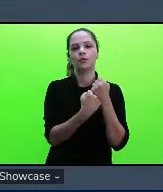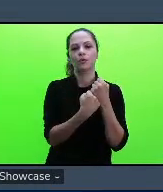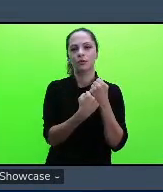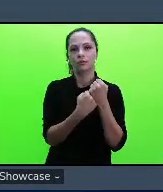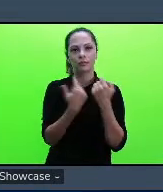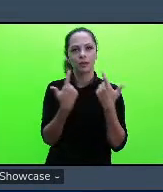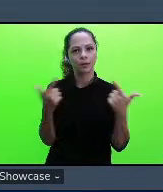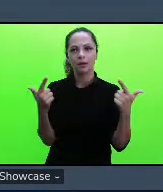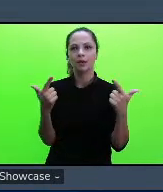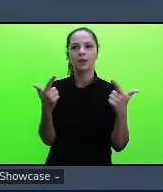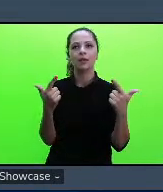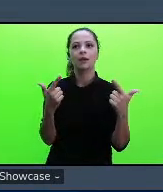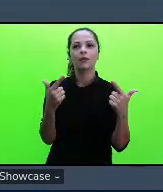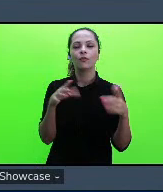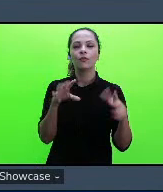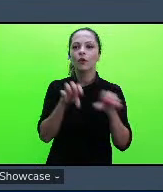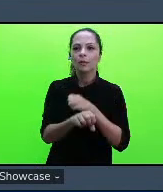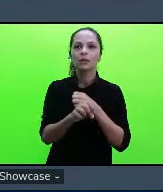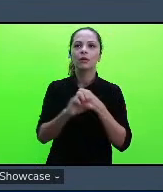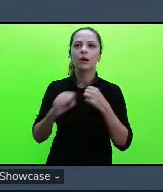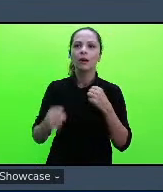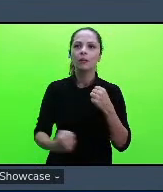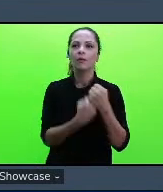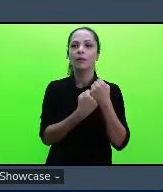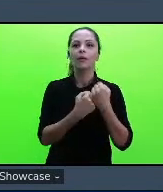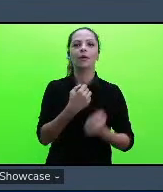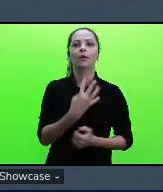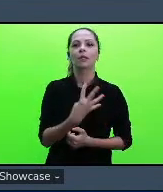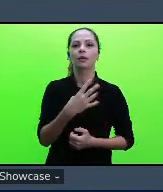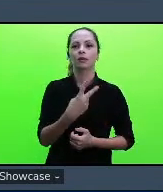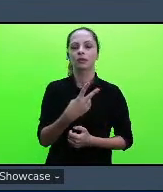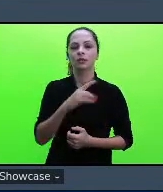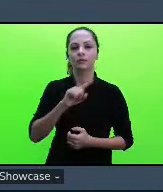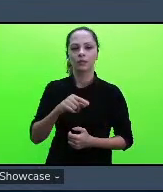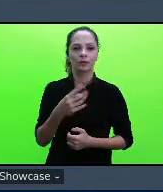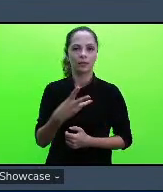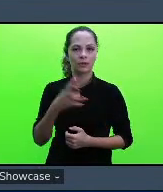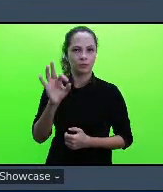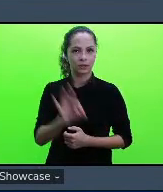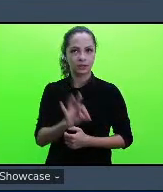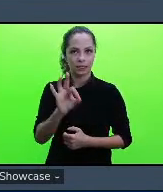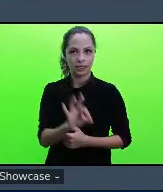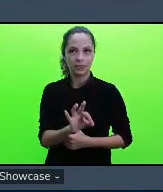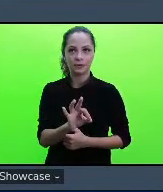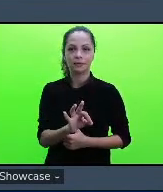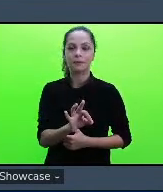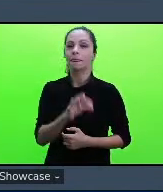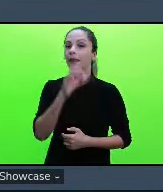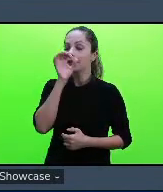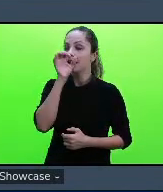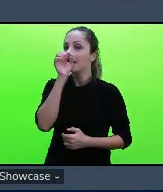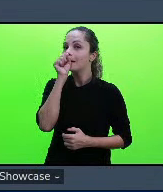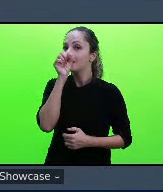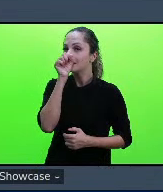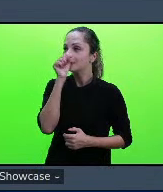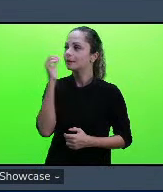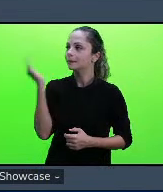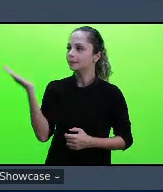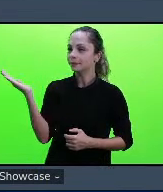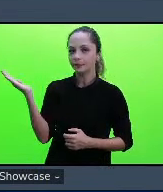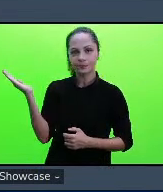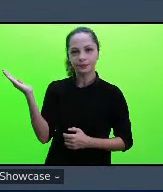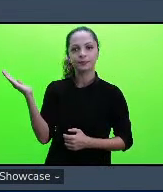que representavam aqui por 42,4% e em laranja nós temos outros